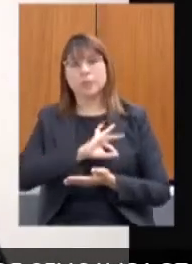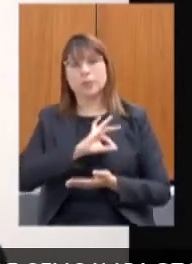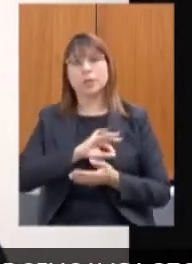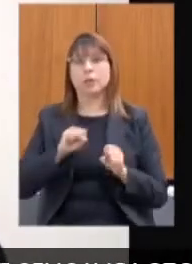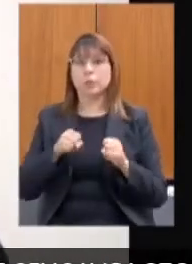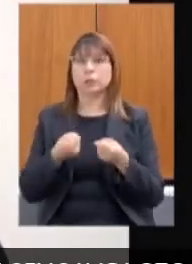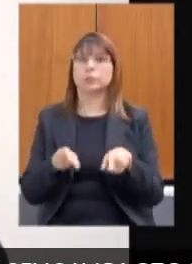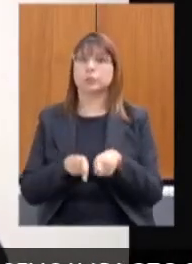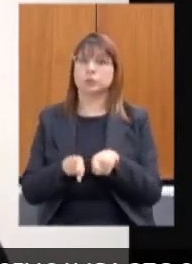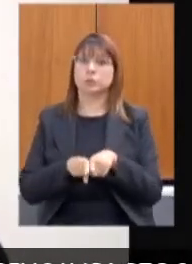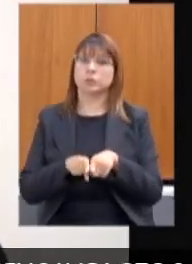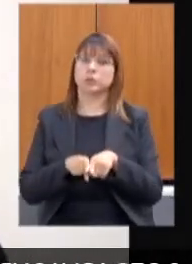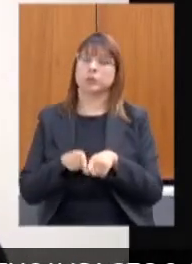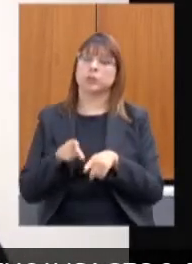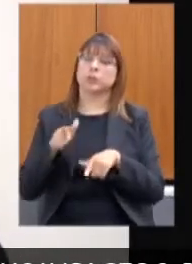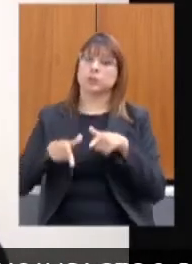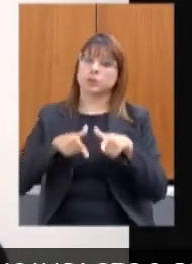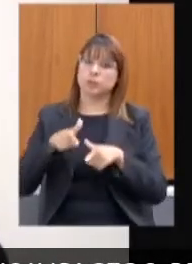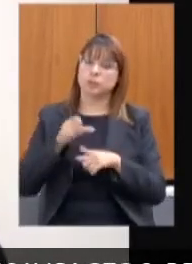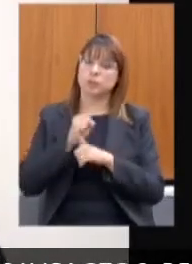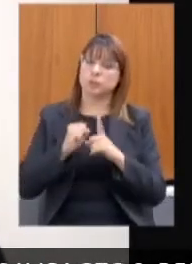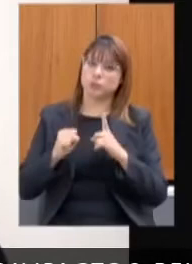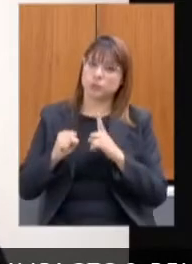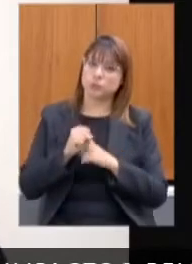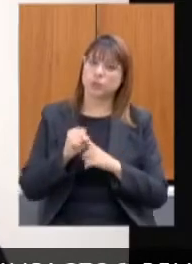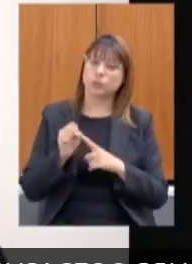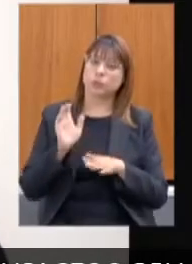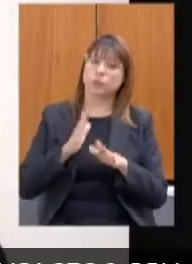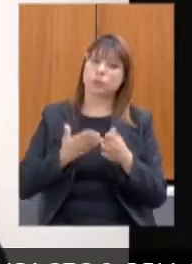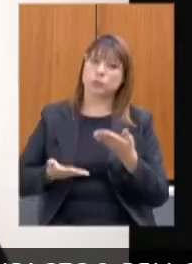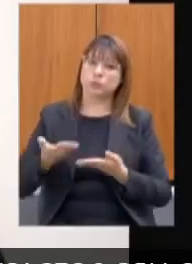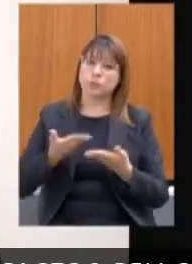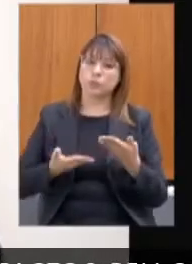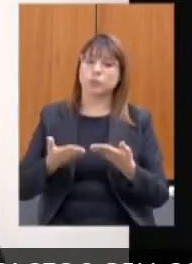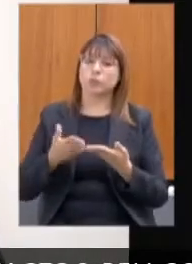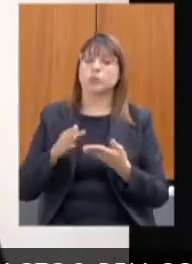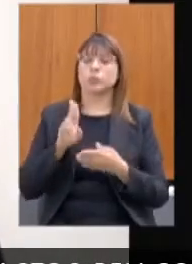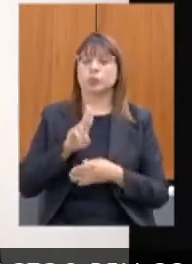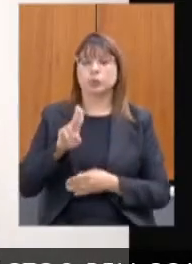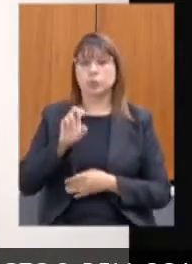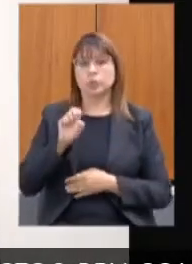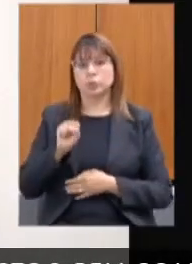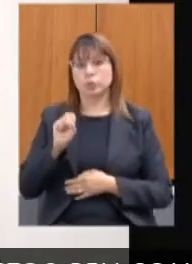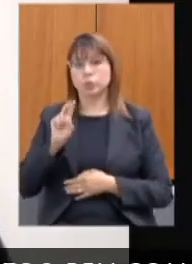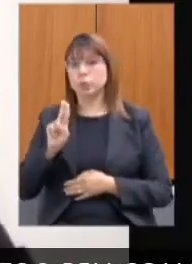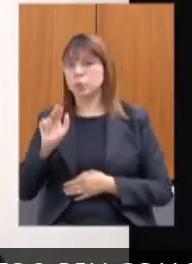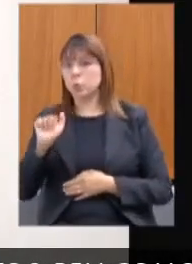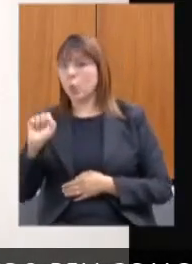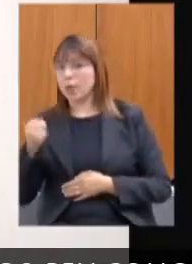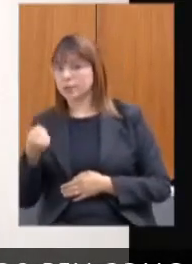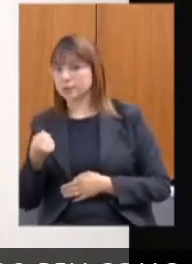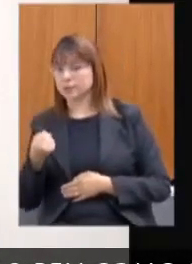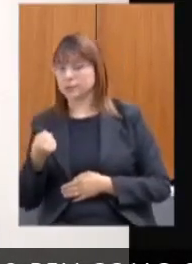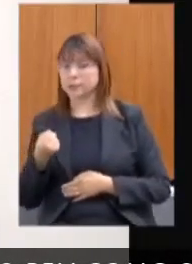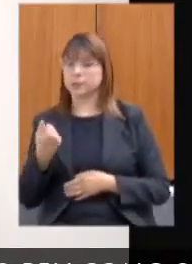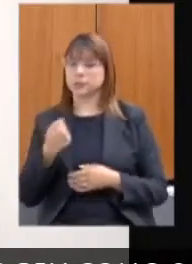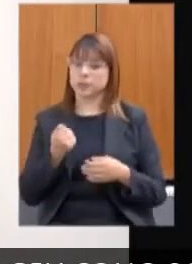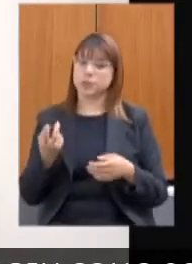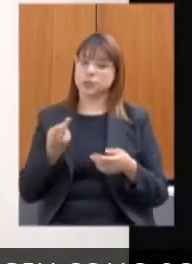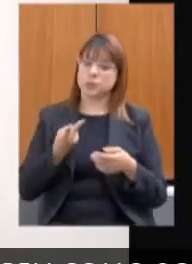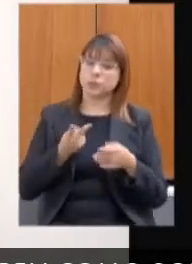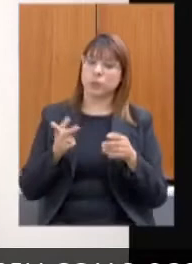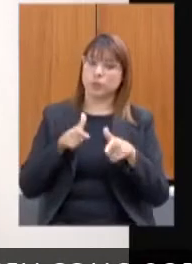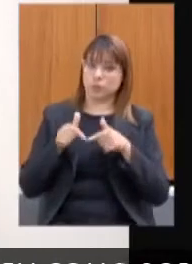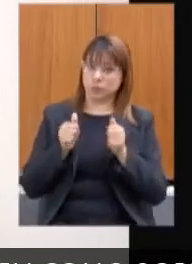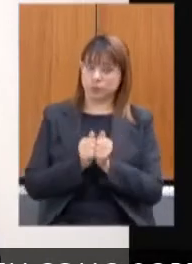de serviços sócio-assistenciais no âmbito dos SUAS. nós temos que, não pode ser uma coisa ou outra, tem que ser as duas.